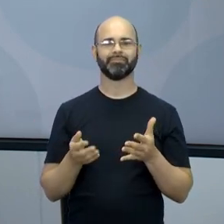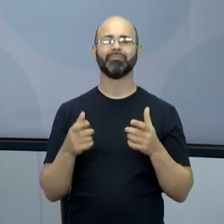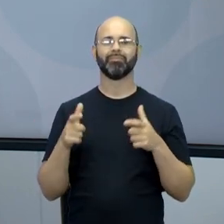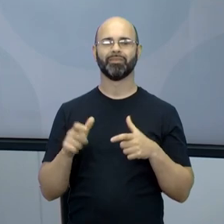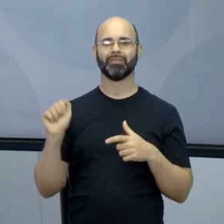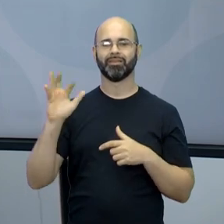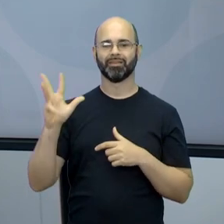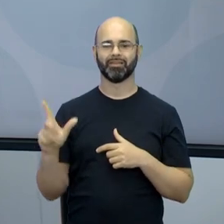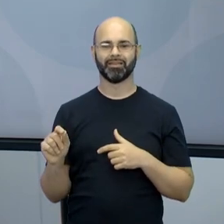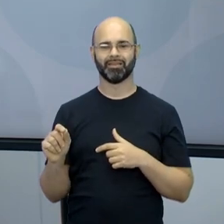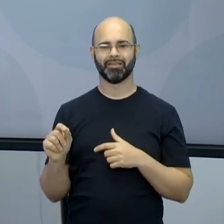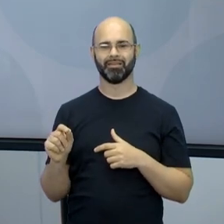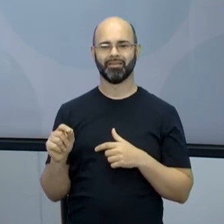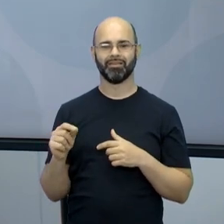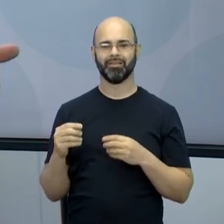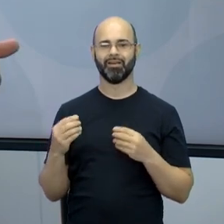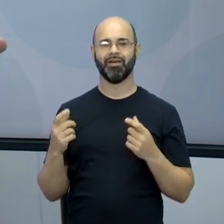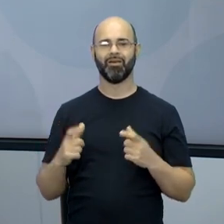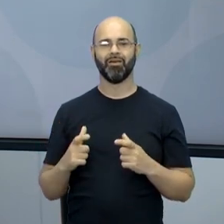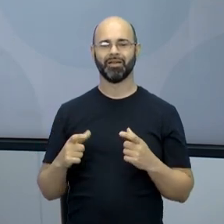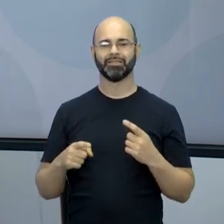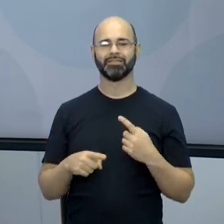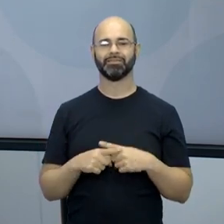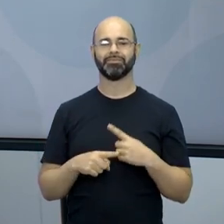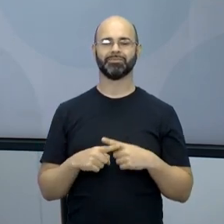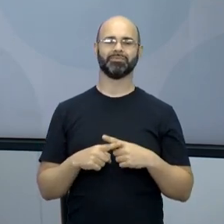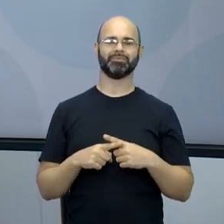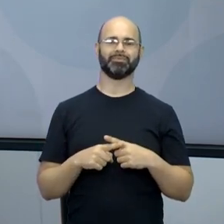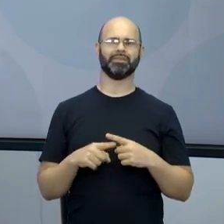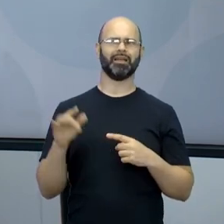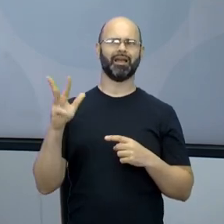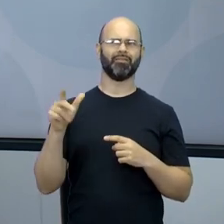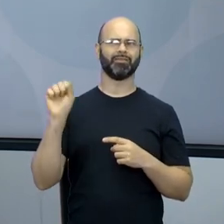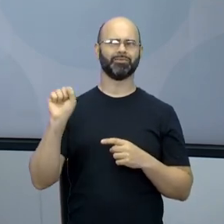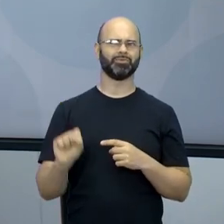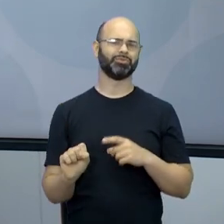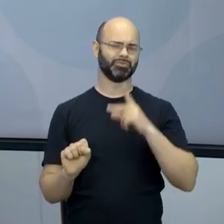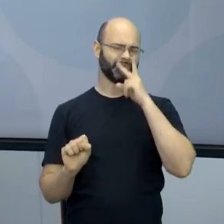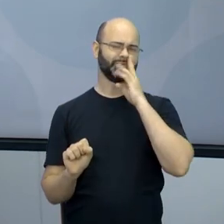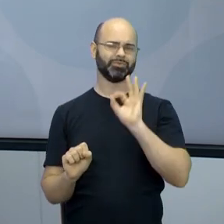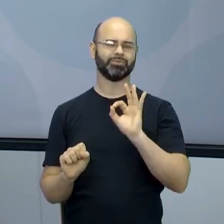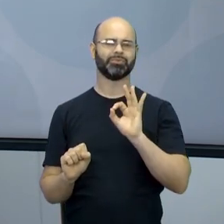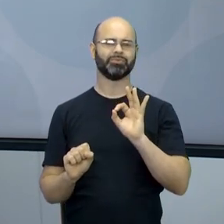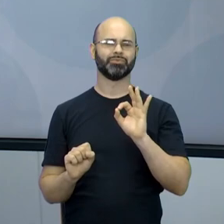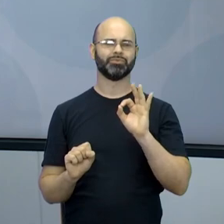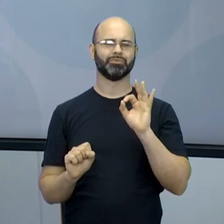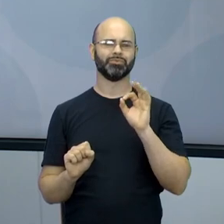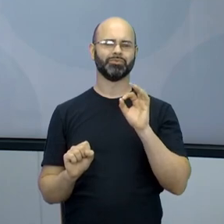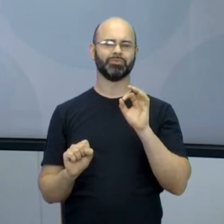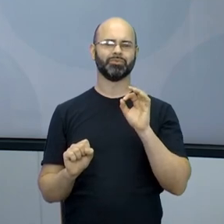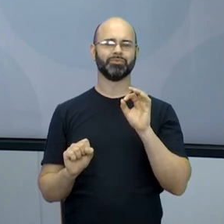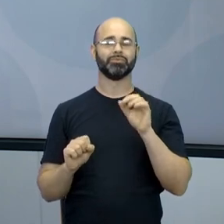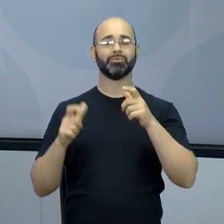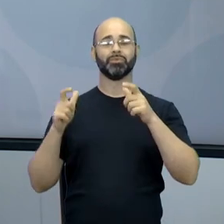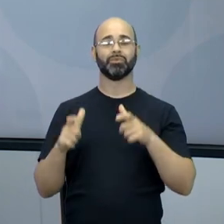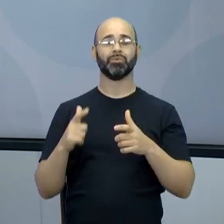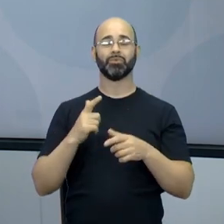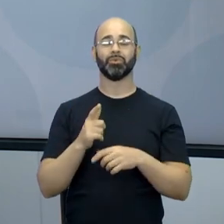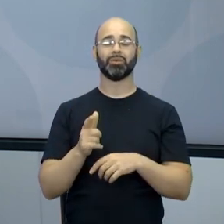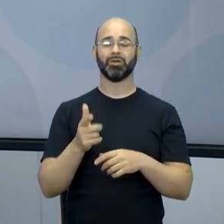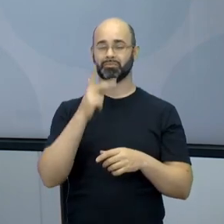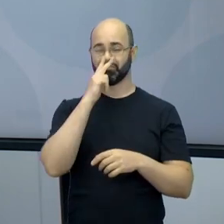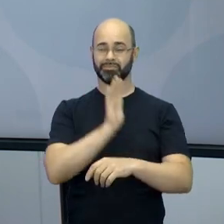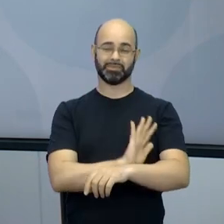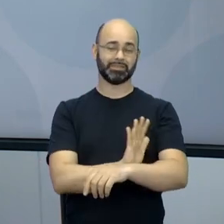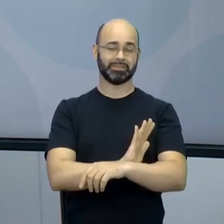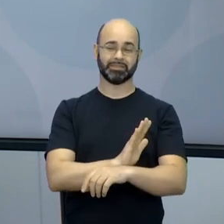Coloca o filme na África. Local, assim, o filme é rodado na África do Sul, se não me engano. Local, dos locais de maior discriminação racial